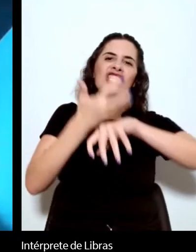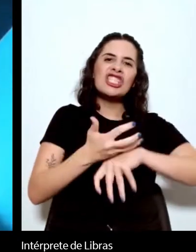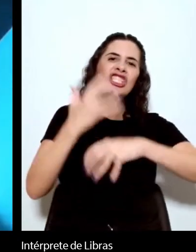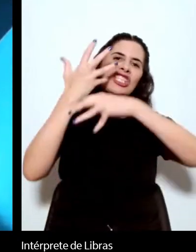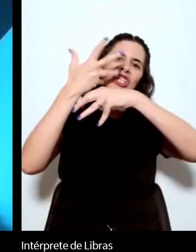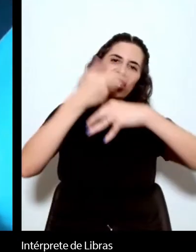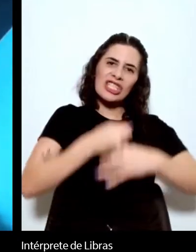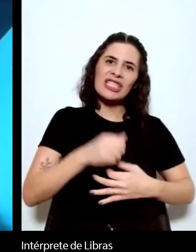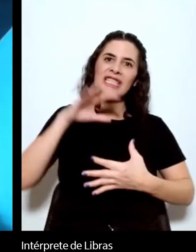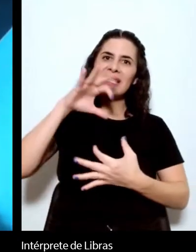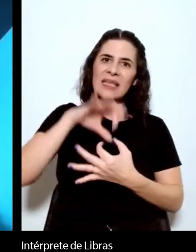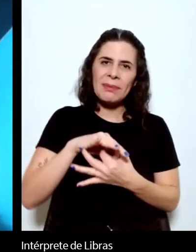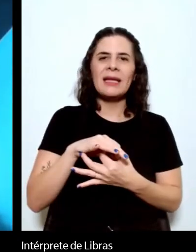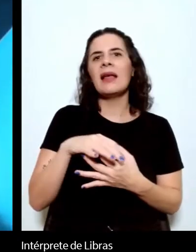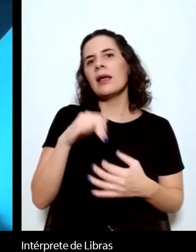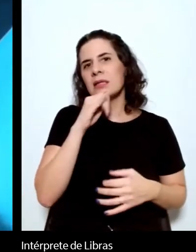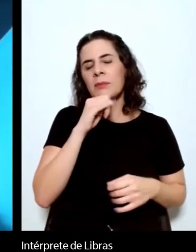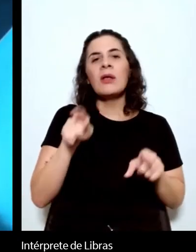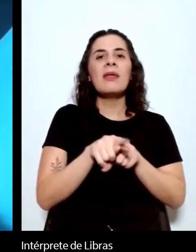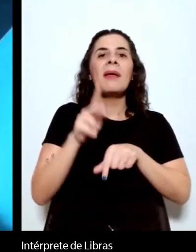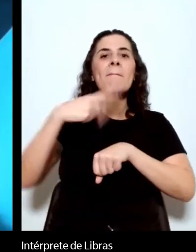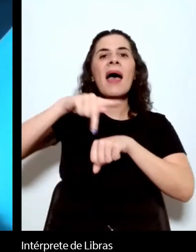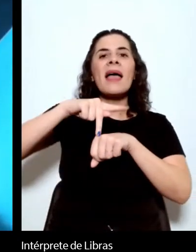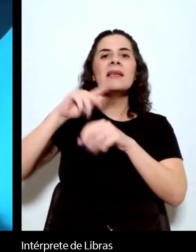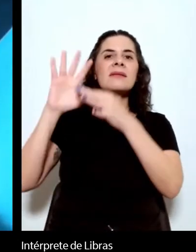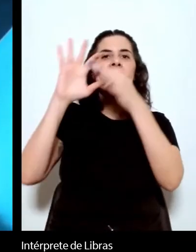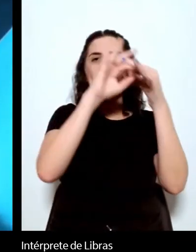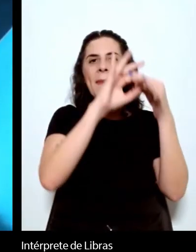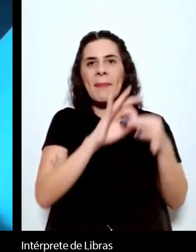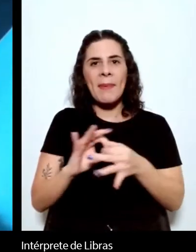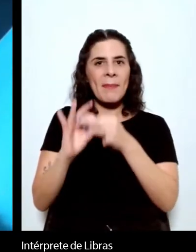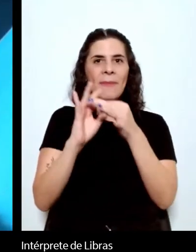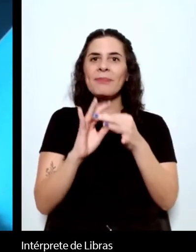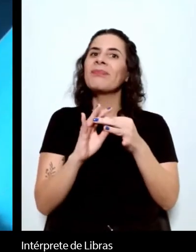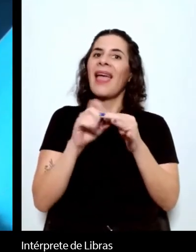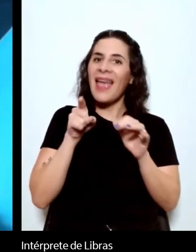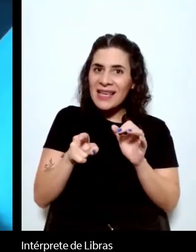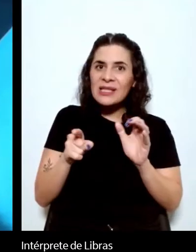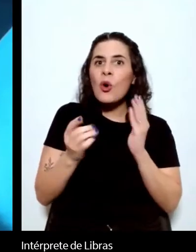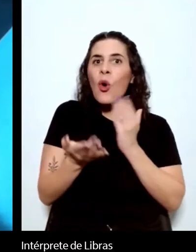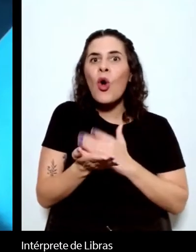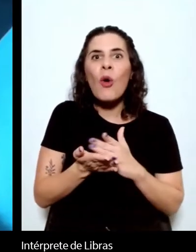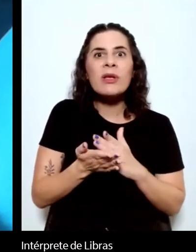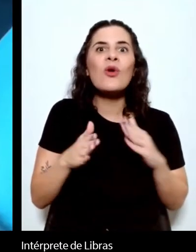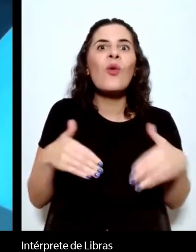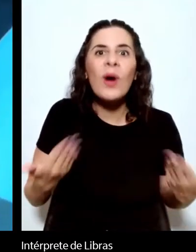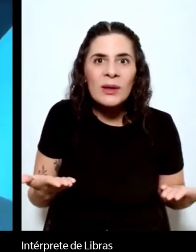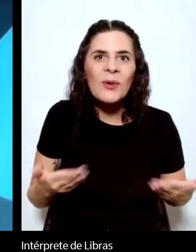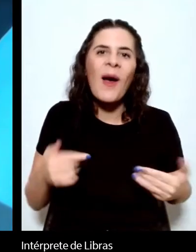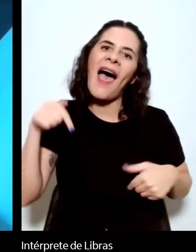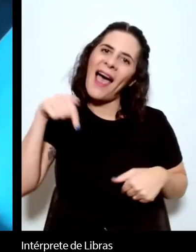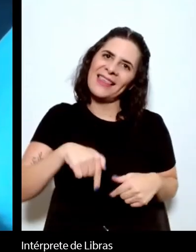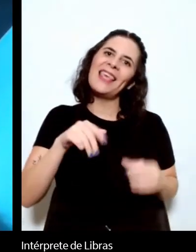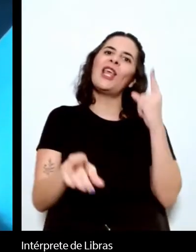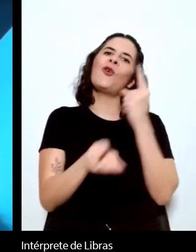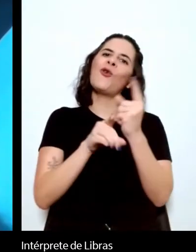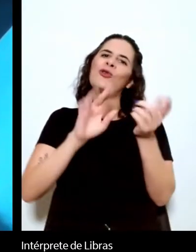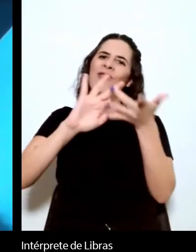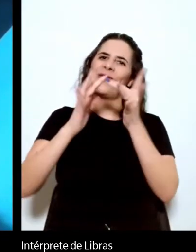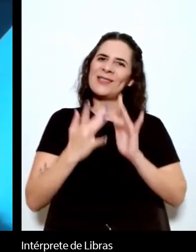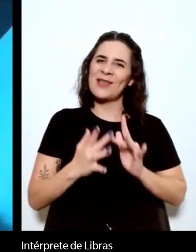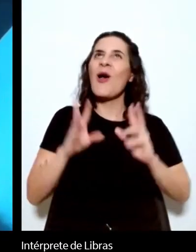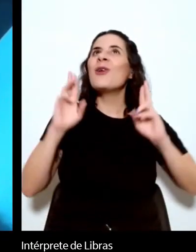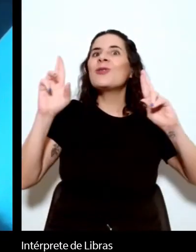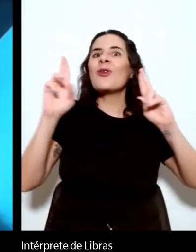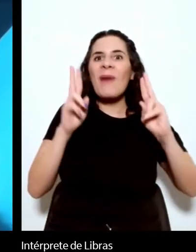pesquisadores e pesquisadoras de vários países, muitas dessas iniciativas nasceram nos encontros do Conexões. Nós esperamos que essa tradição se